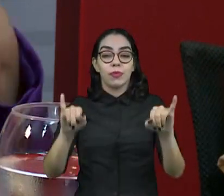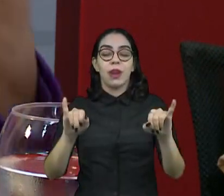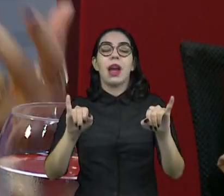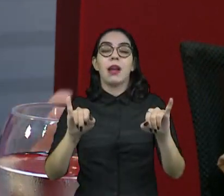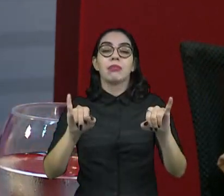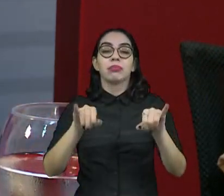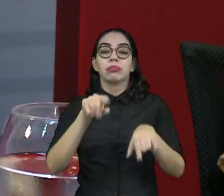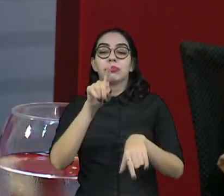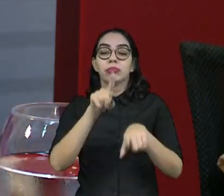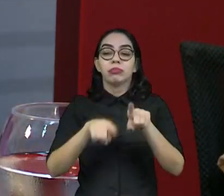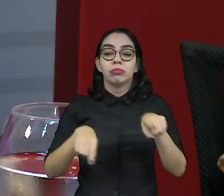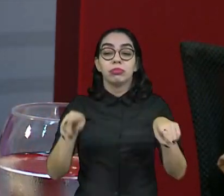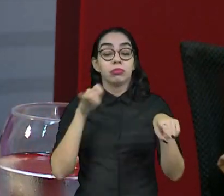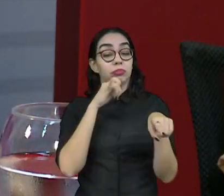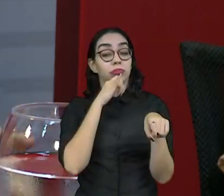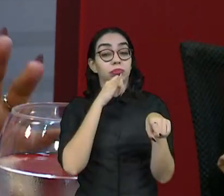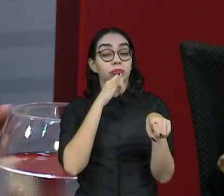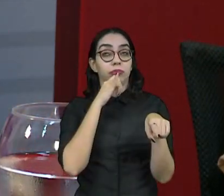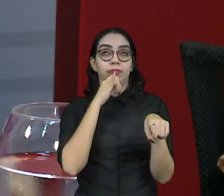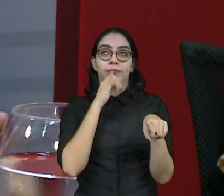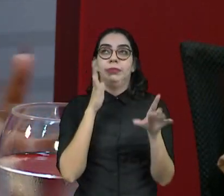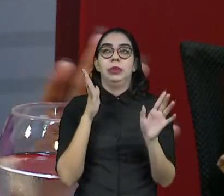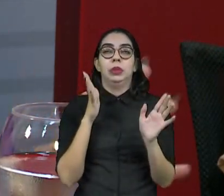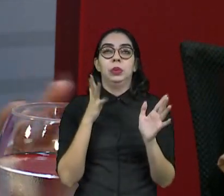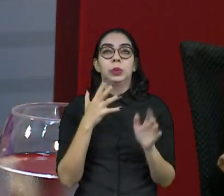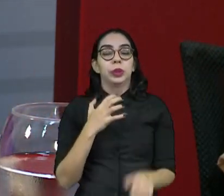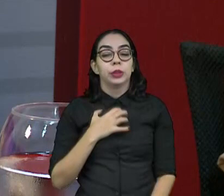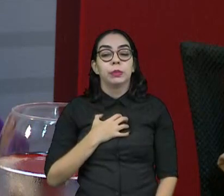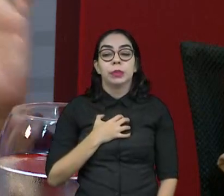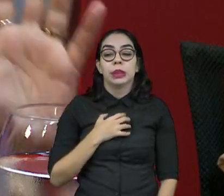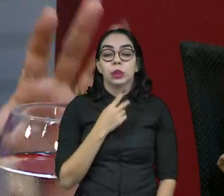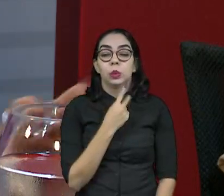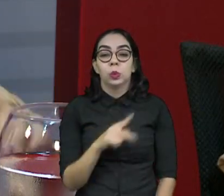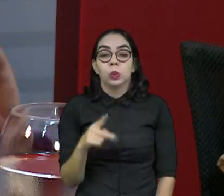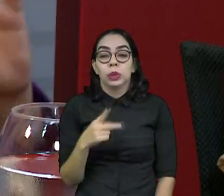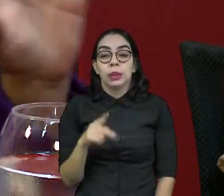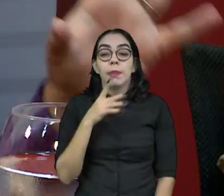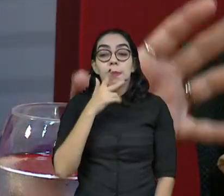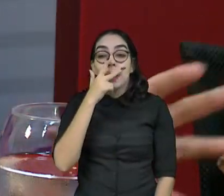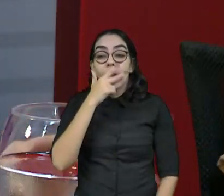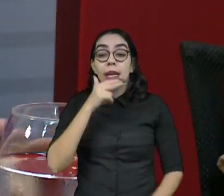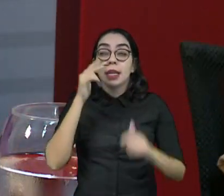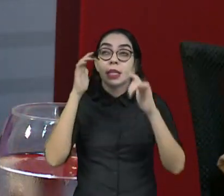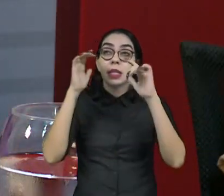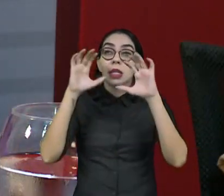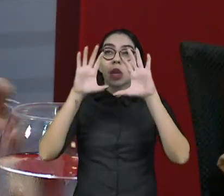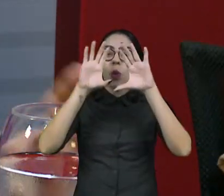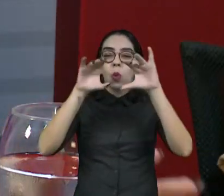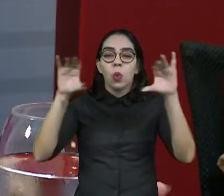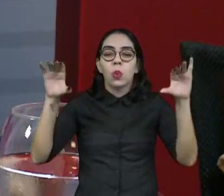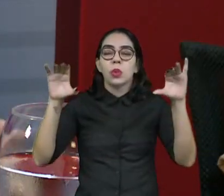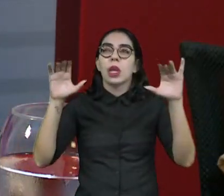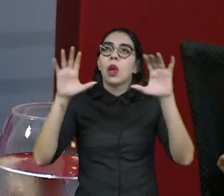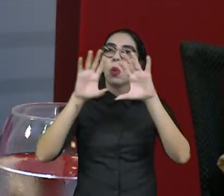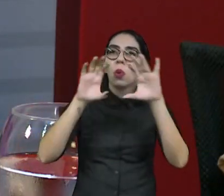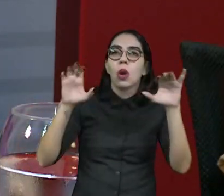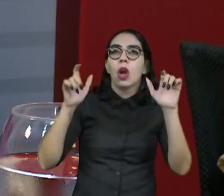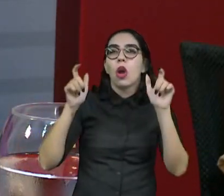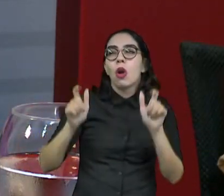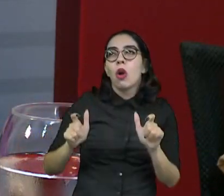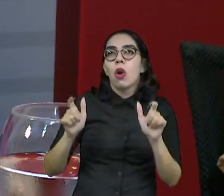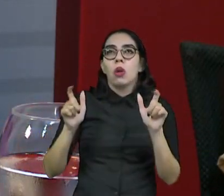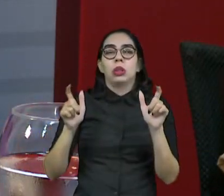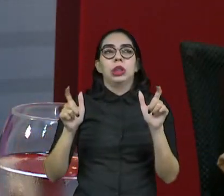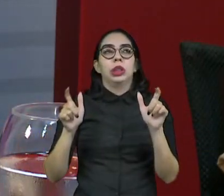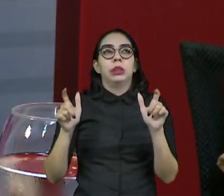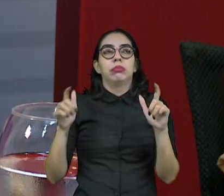É para a gente ver termômetro, é para a gente ver... Eu sempre explico como se fosse o céu, né? A nuvem está de um lado, está no outro, dissipou. Está andando para